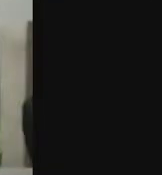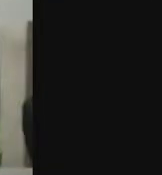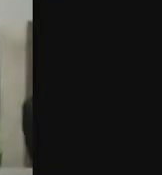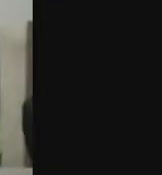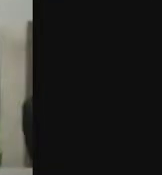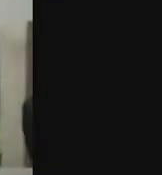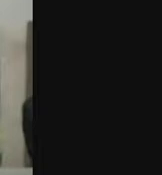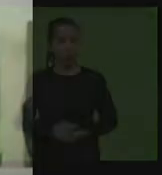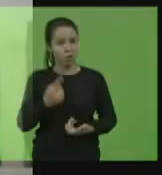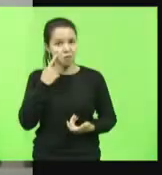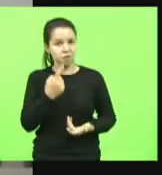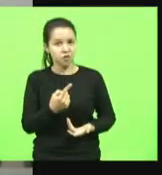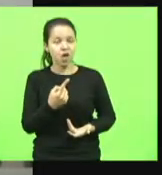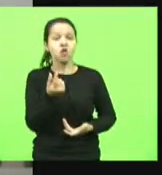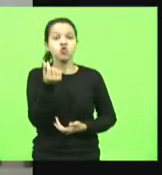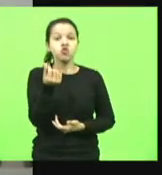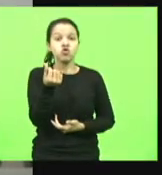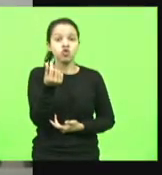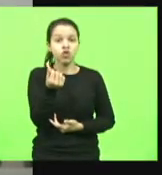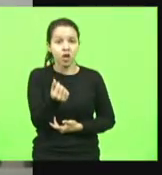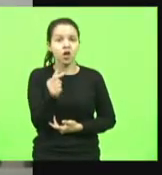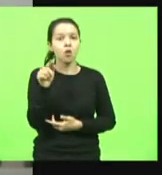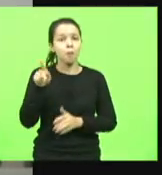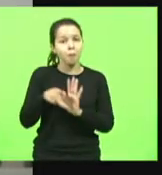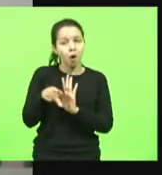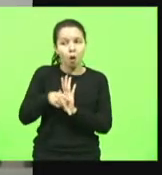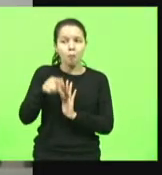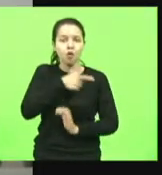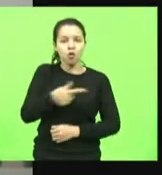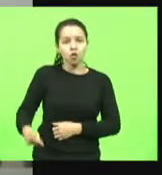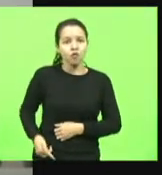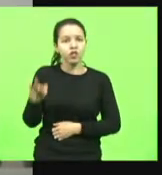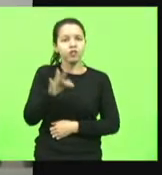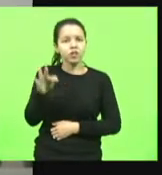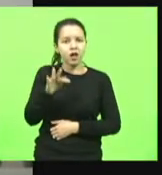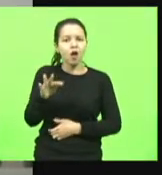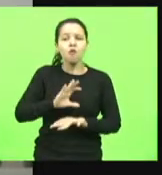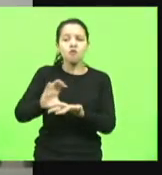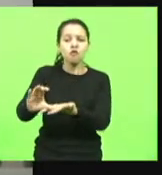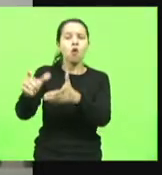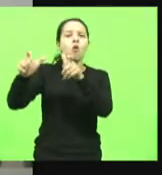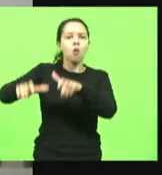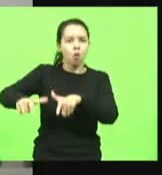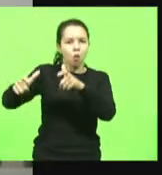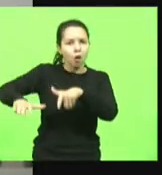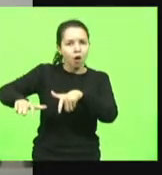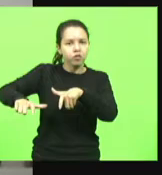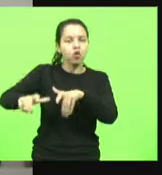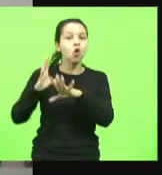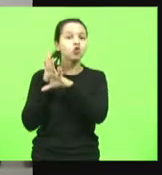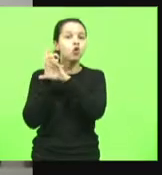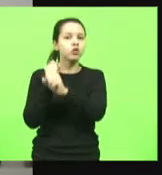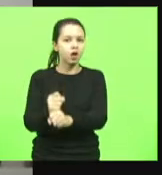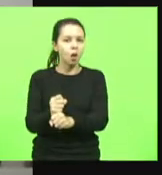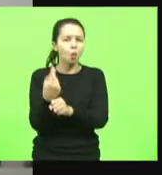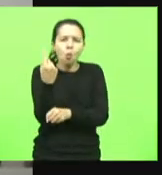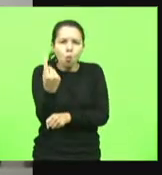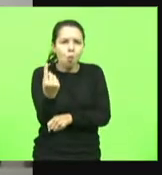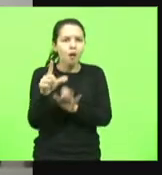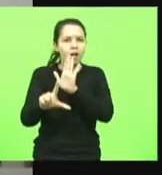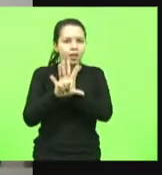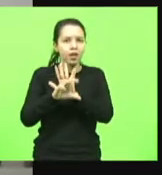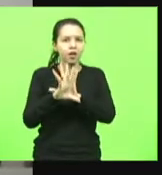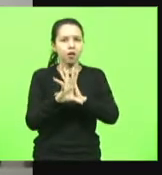Olhem só, dinheiro que veio do governo federal, para onde foi? Bom, total, só em uma das leis